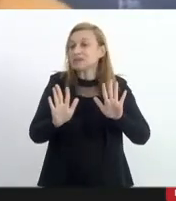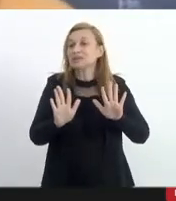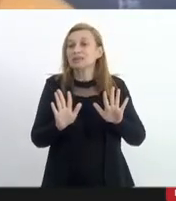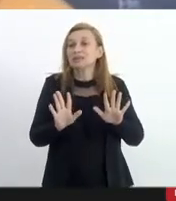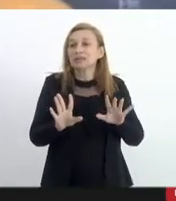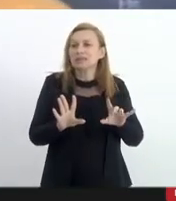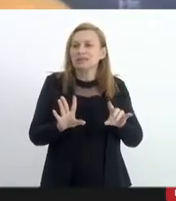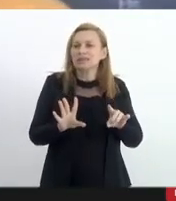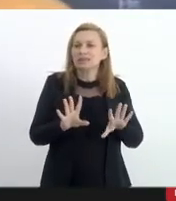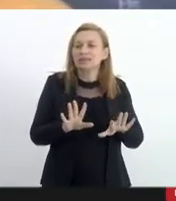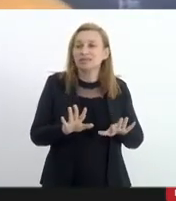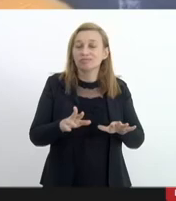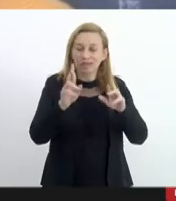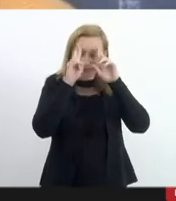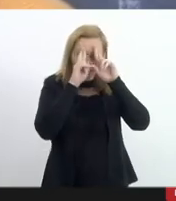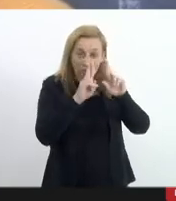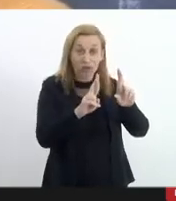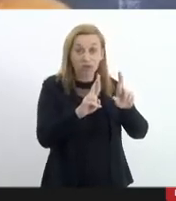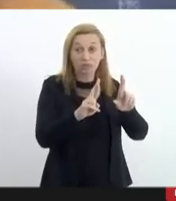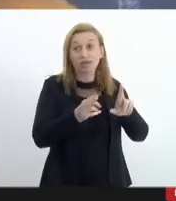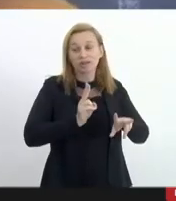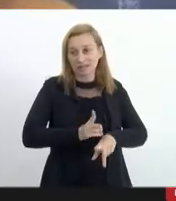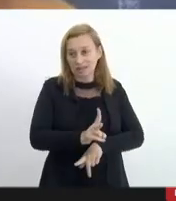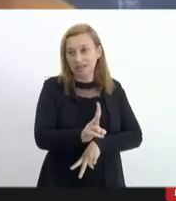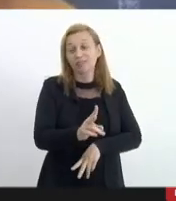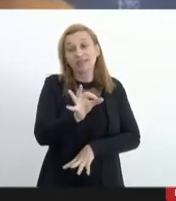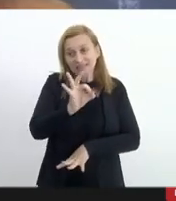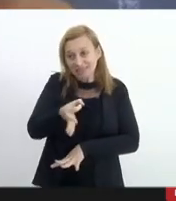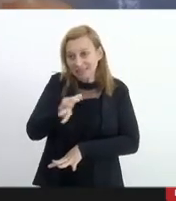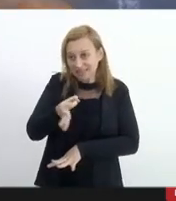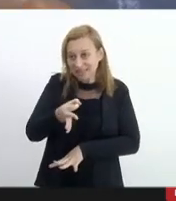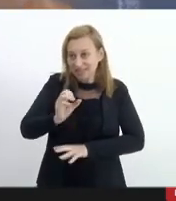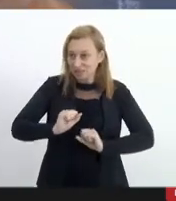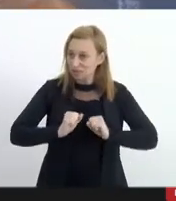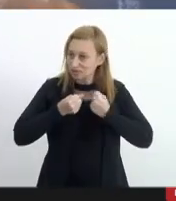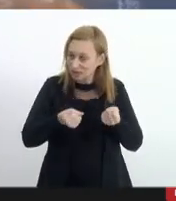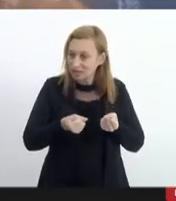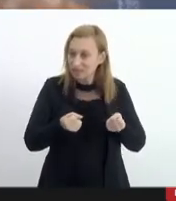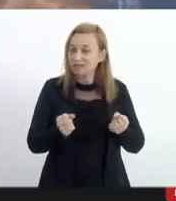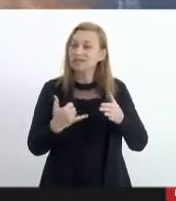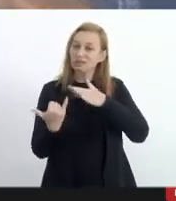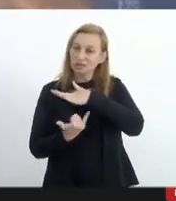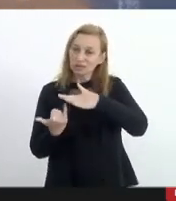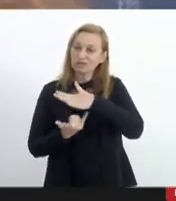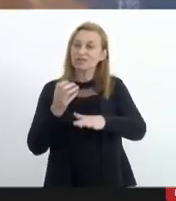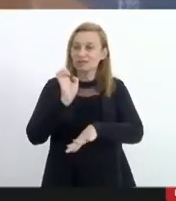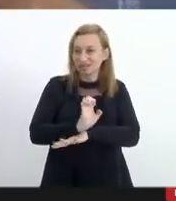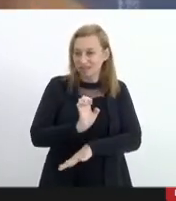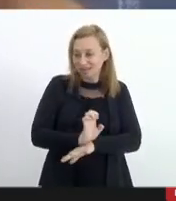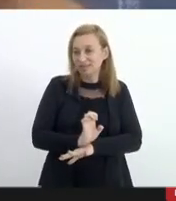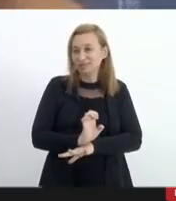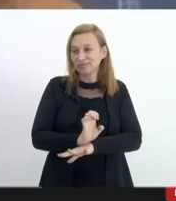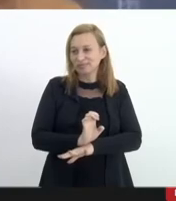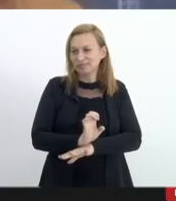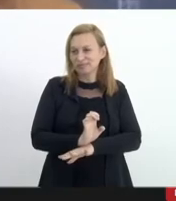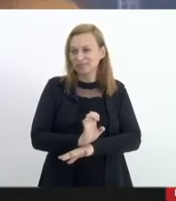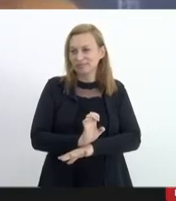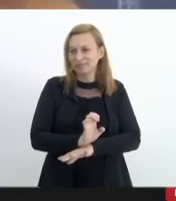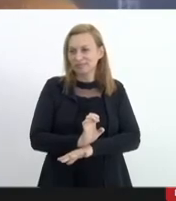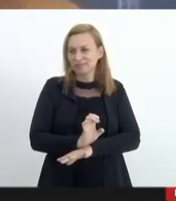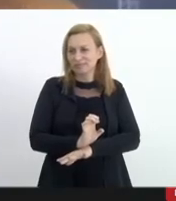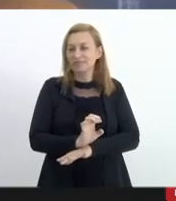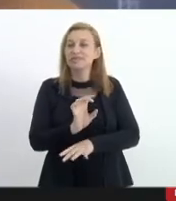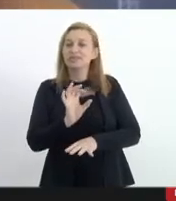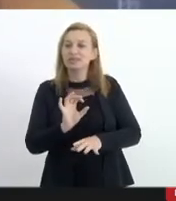com muito respeito e com a certeza de que o fortalecimento das instituições do Estado é a